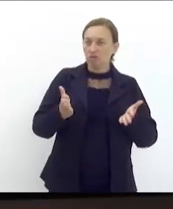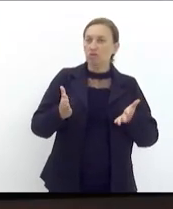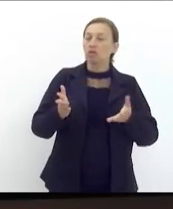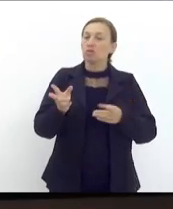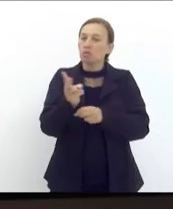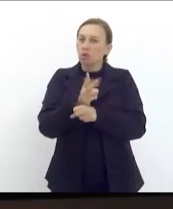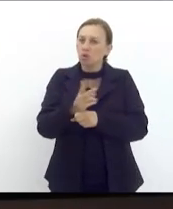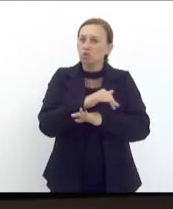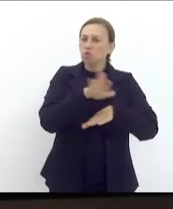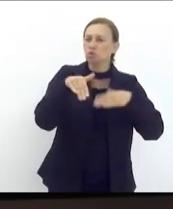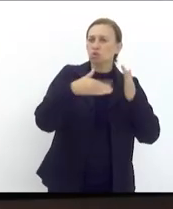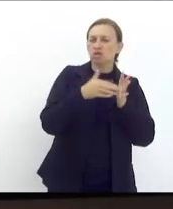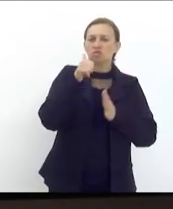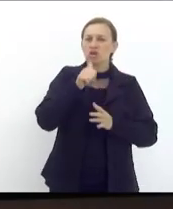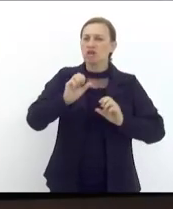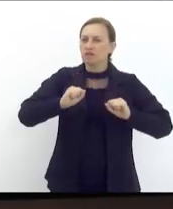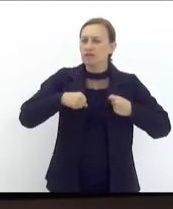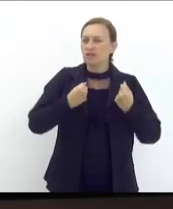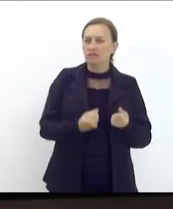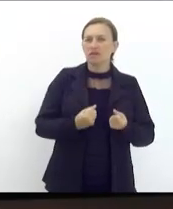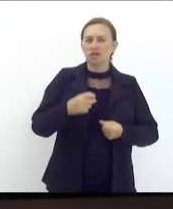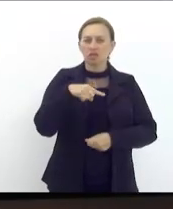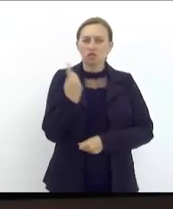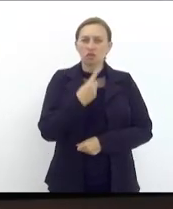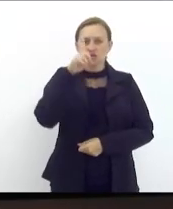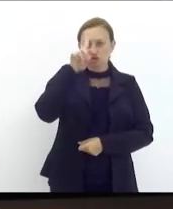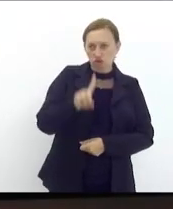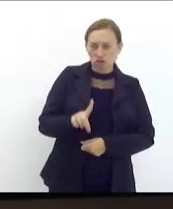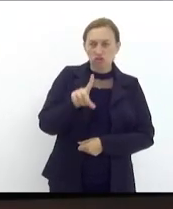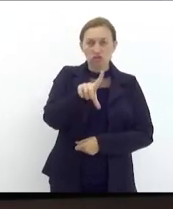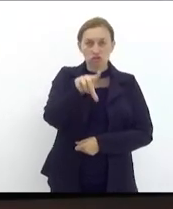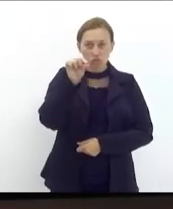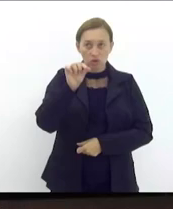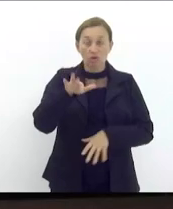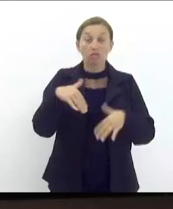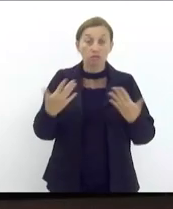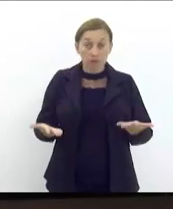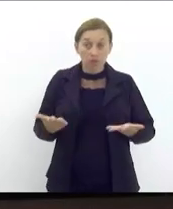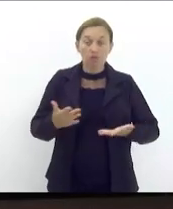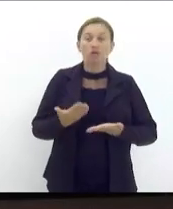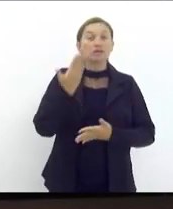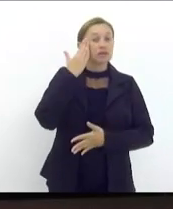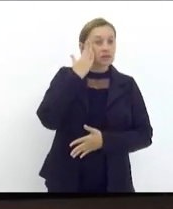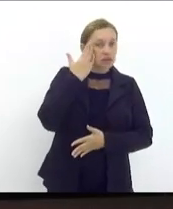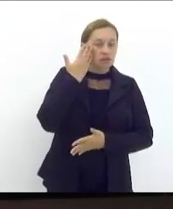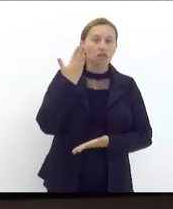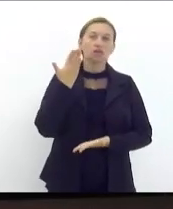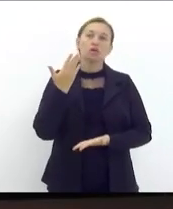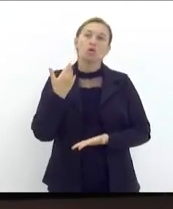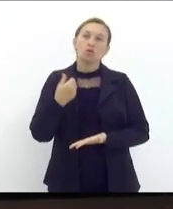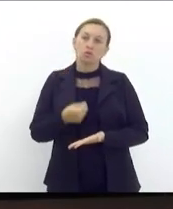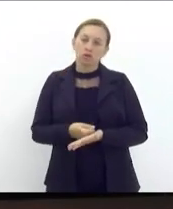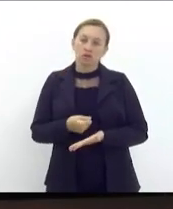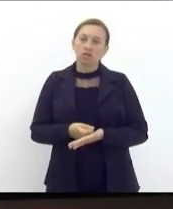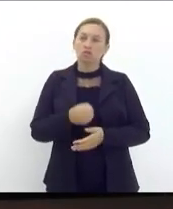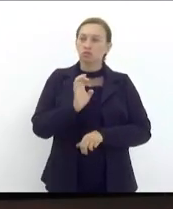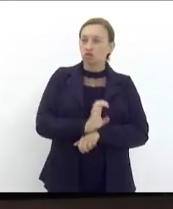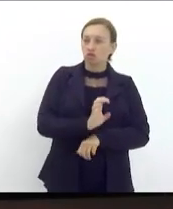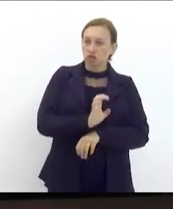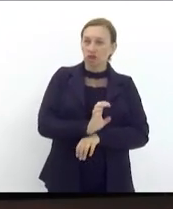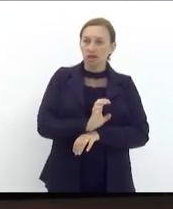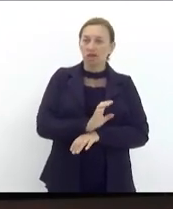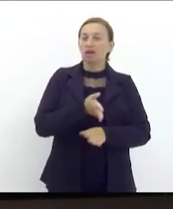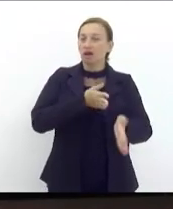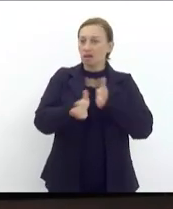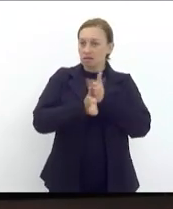mulheres defender o nosso direito de escolher. Então, a gente compreende que a obrigação do Estado é garantir